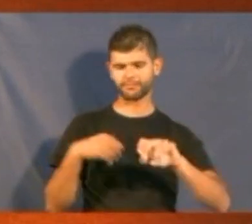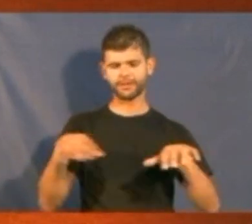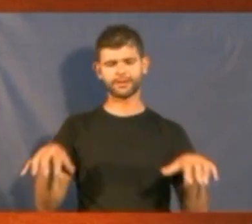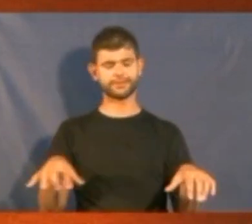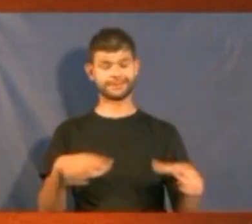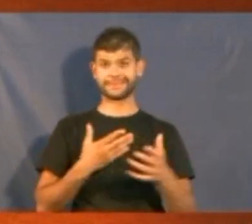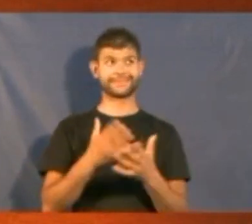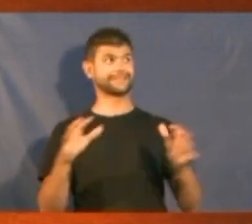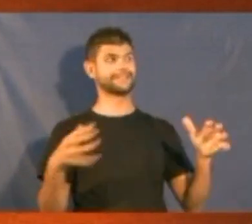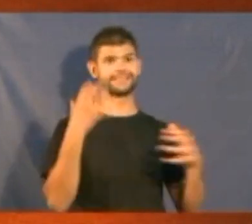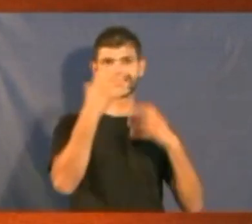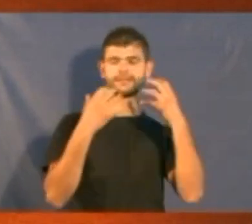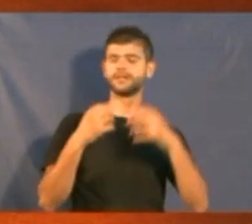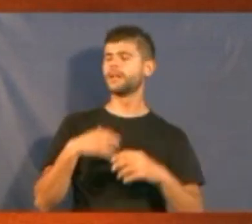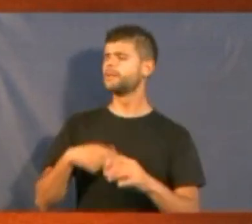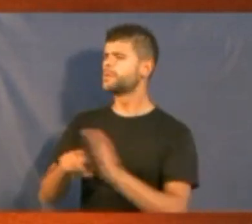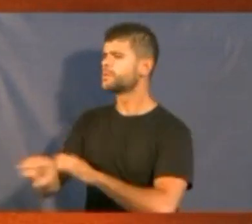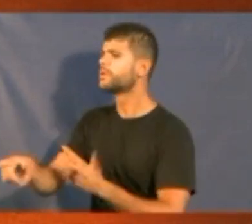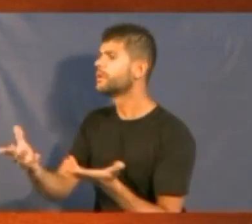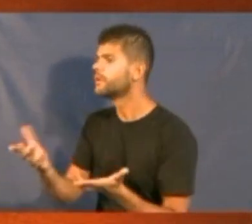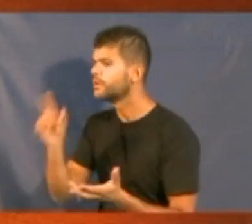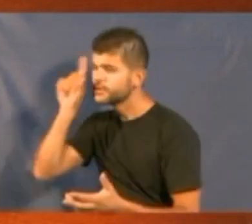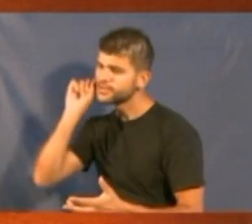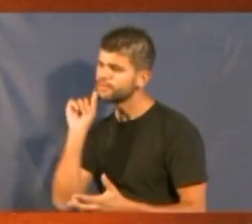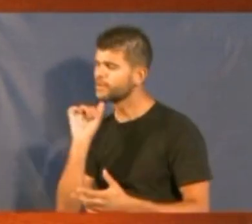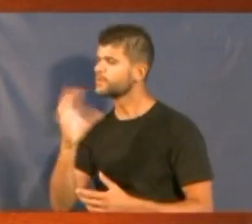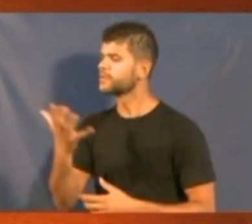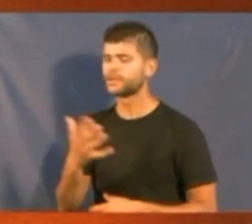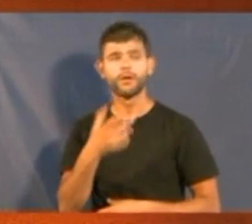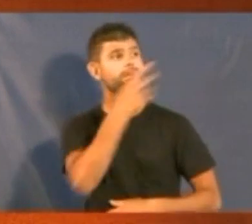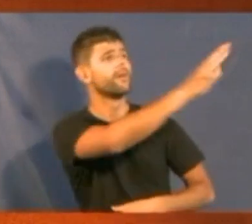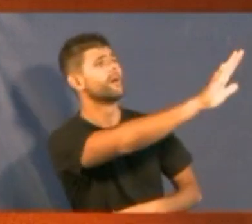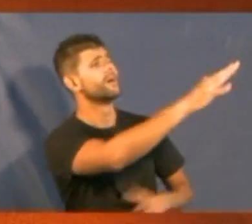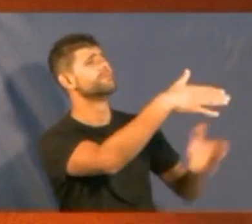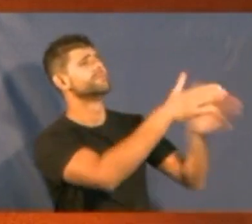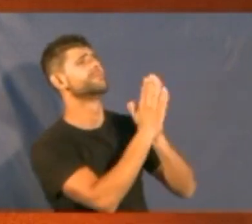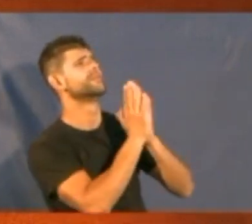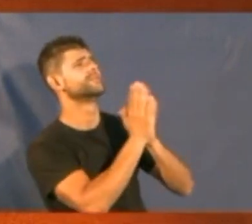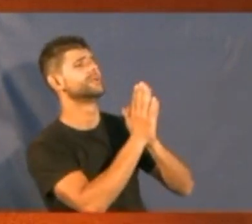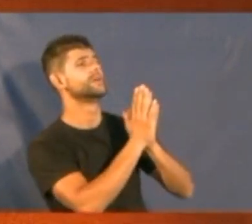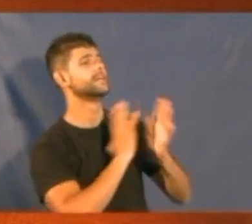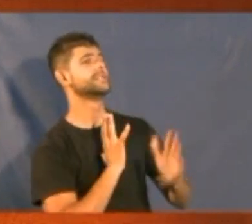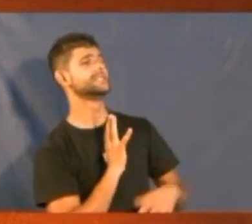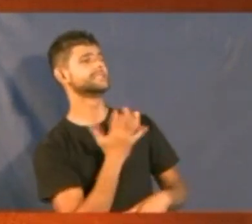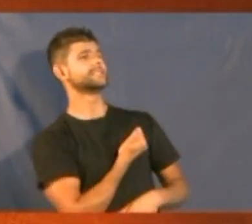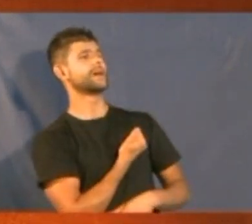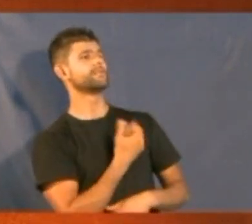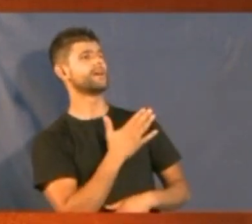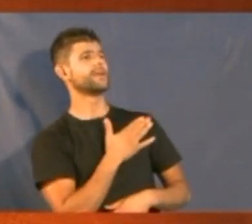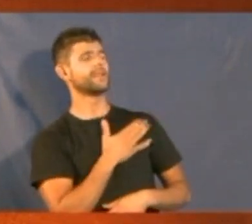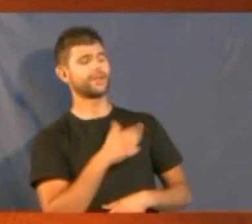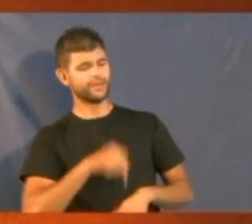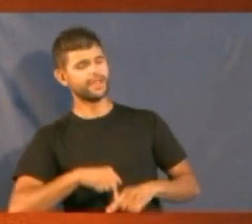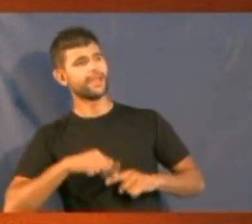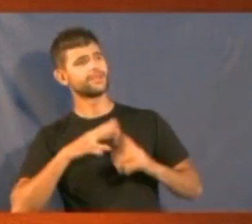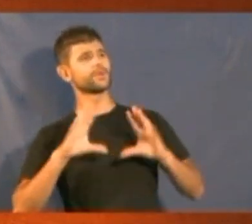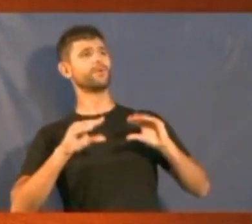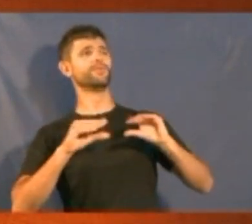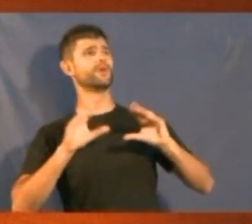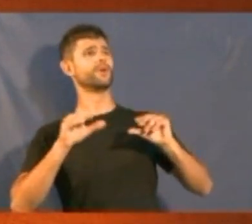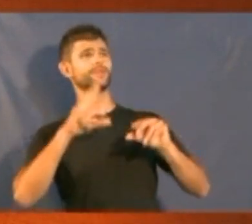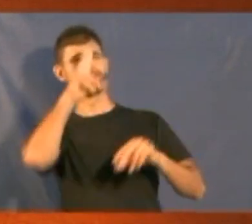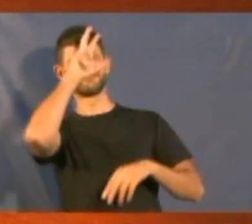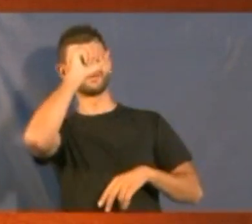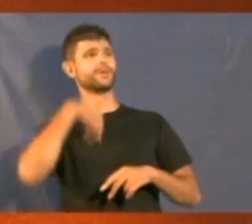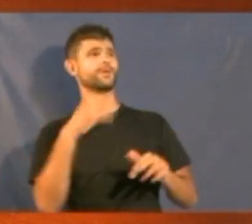Divaldo, o que é que está acontecendo? Ele disse, pelo amor de Deus, salve-me de tanto conforto. Ele